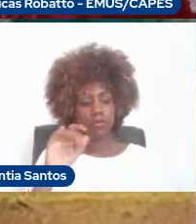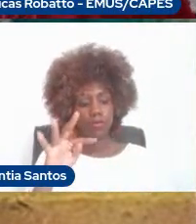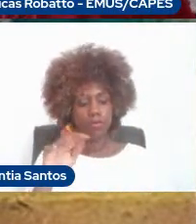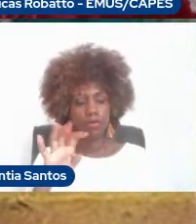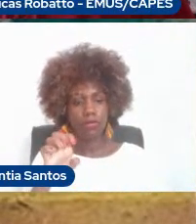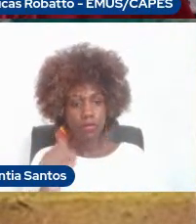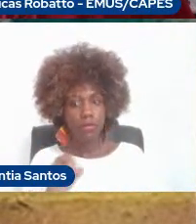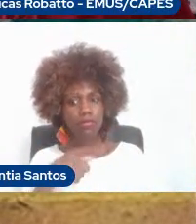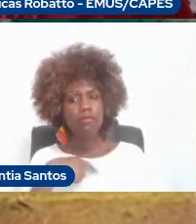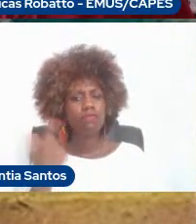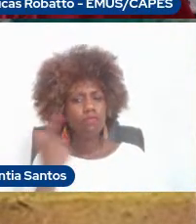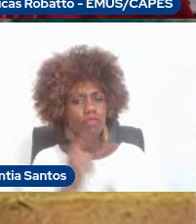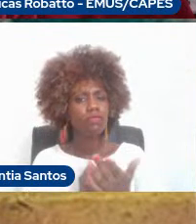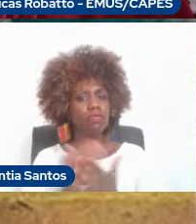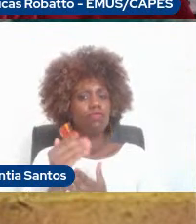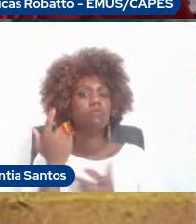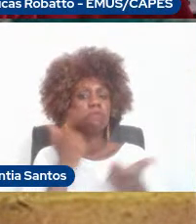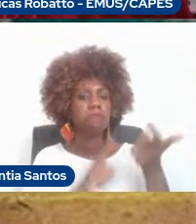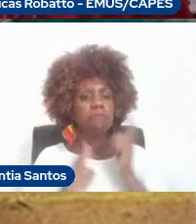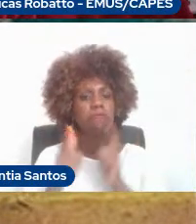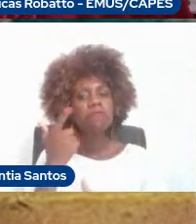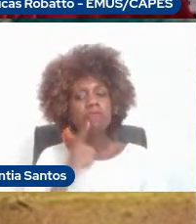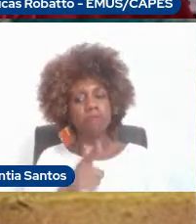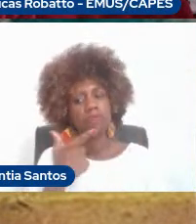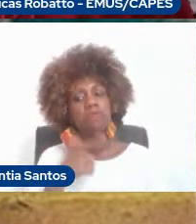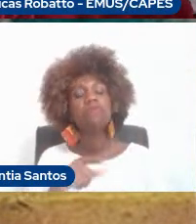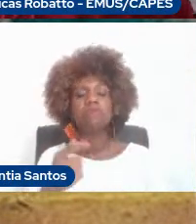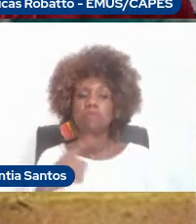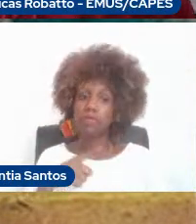consegui ter ganhos incríveis.